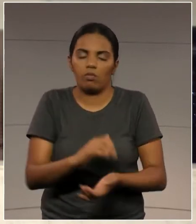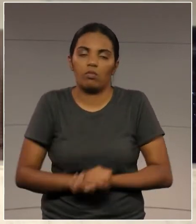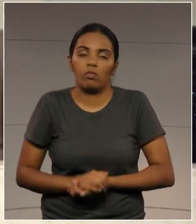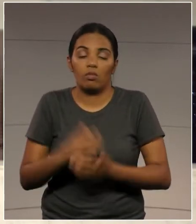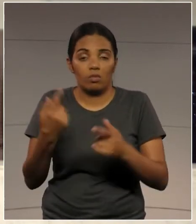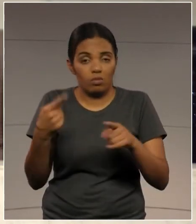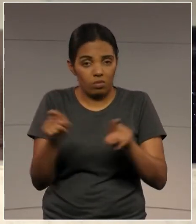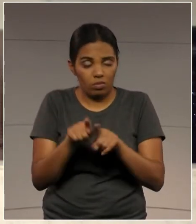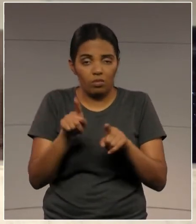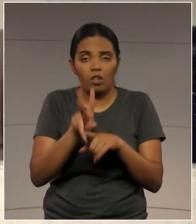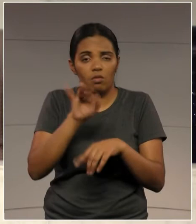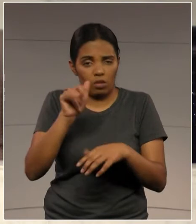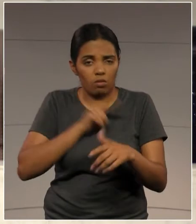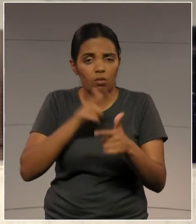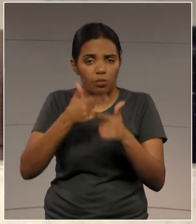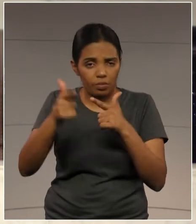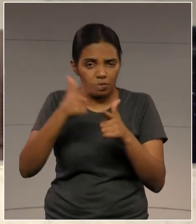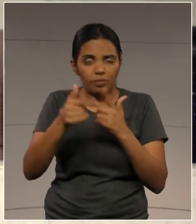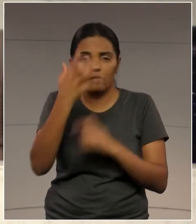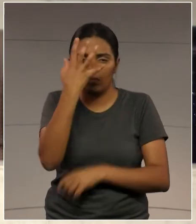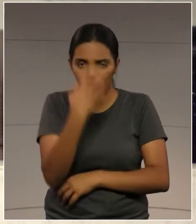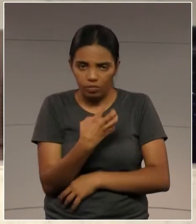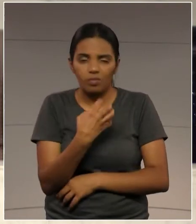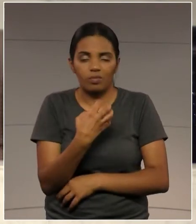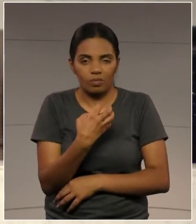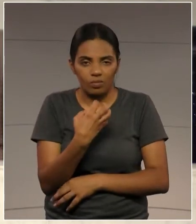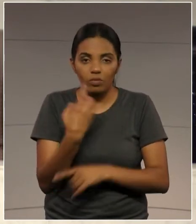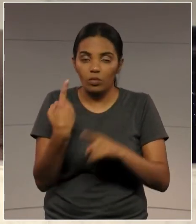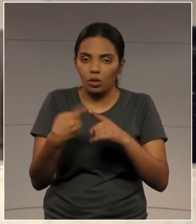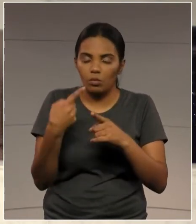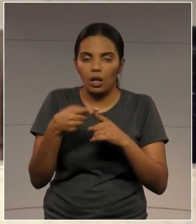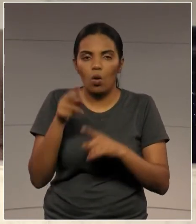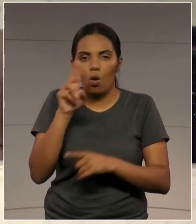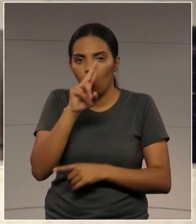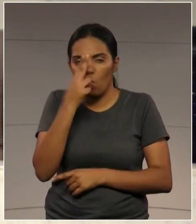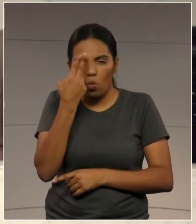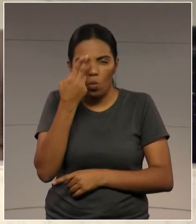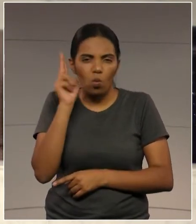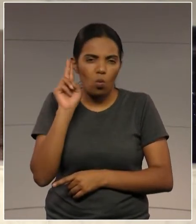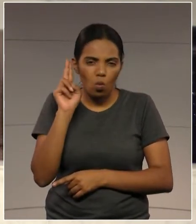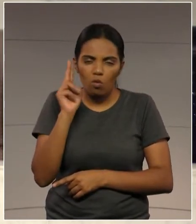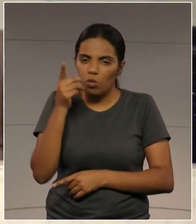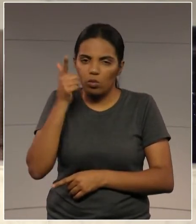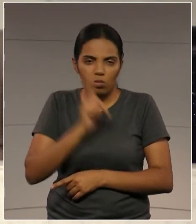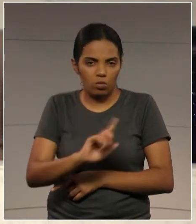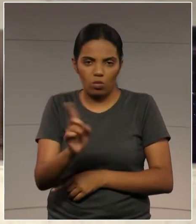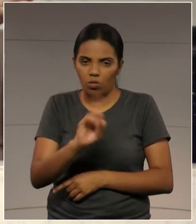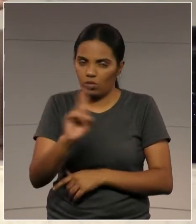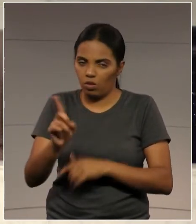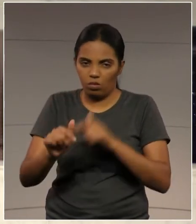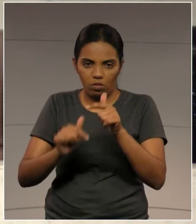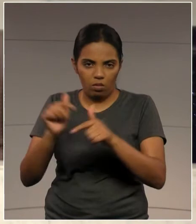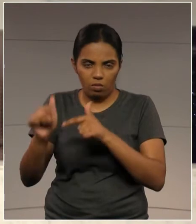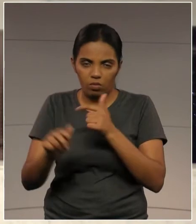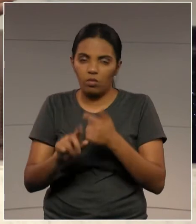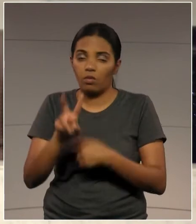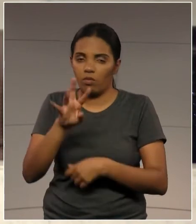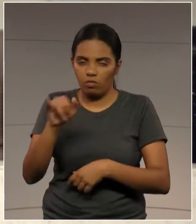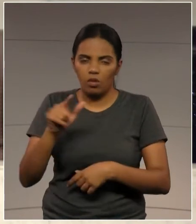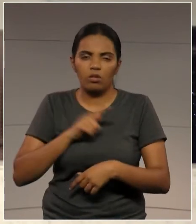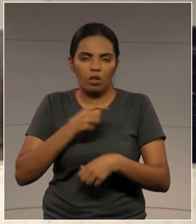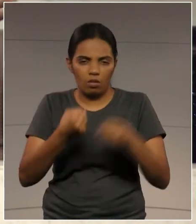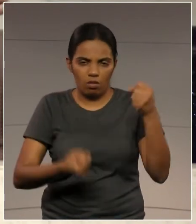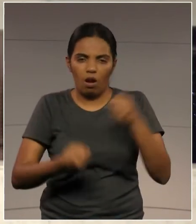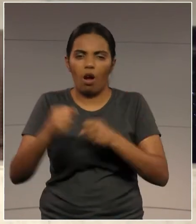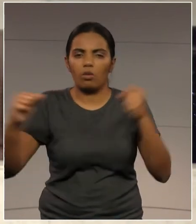ter um problema sério. Na medida em que a atividade do Uber, do aplicativo, não é rentável, você vai ter uma quantidade enorme desses